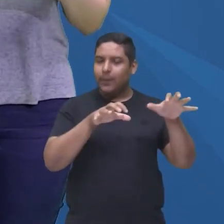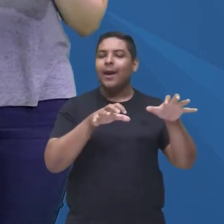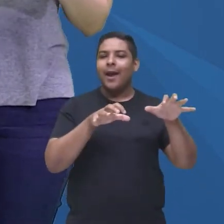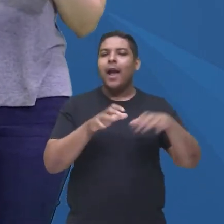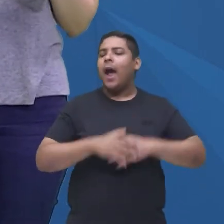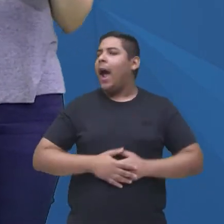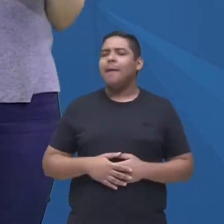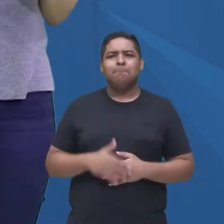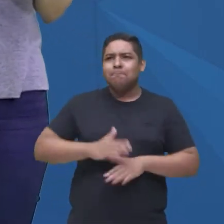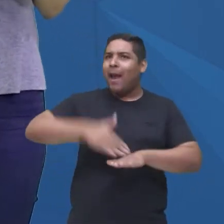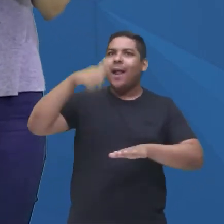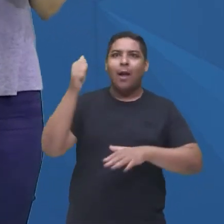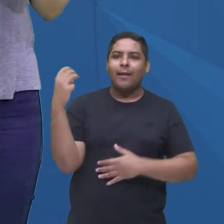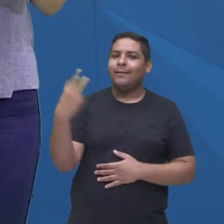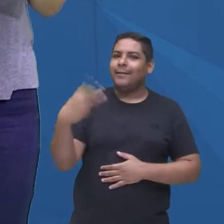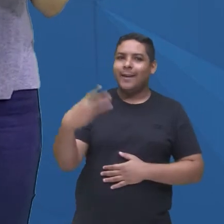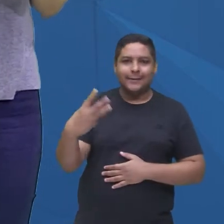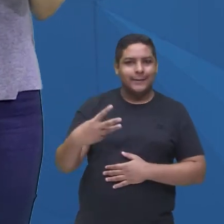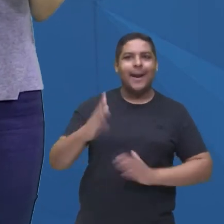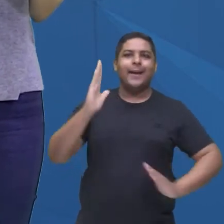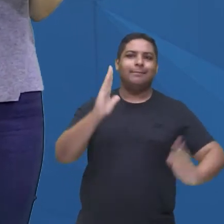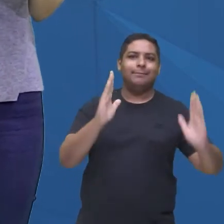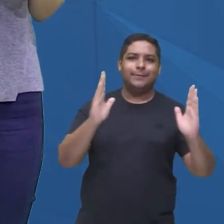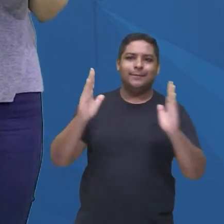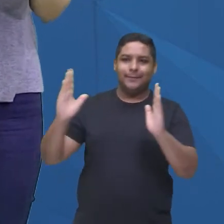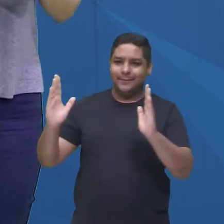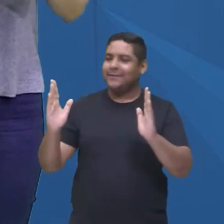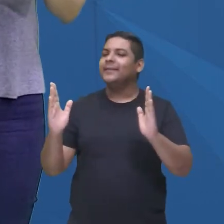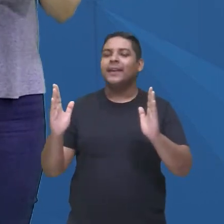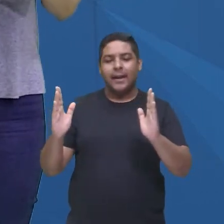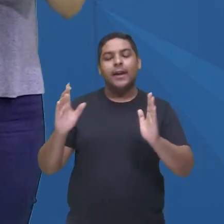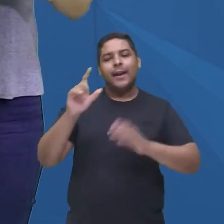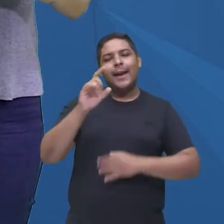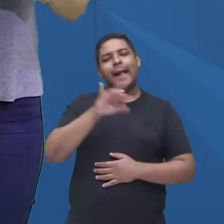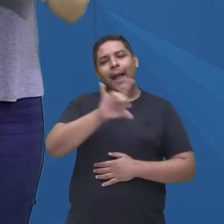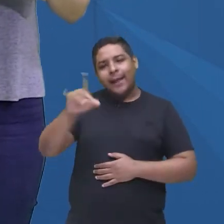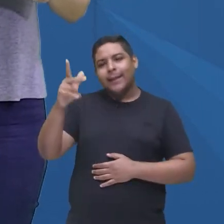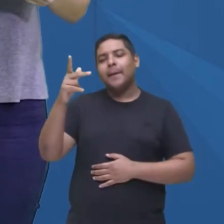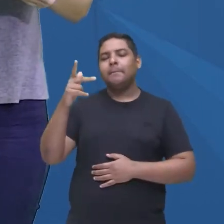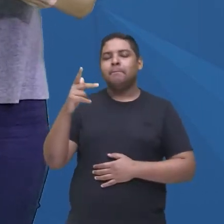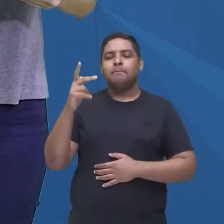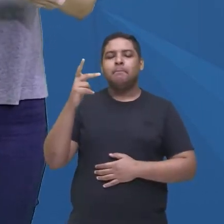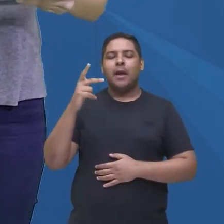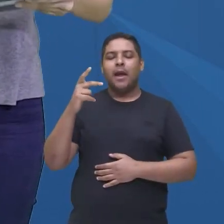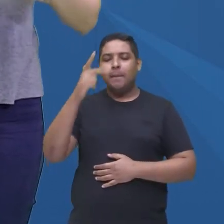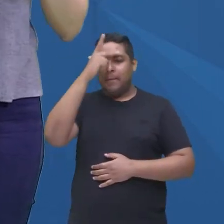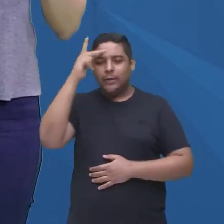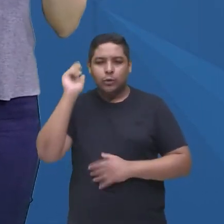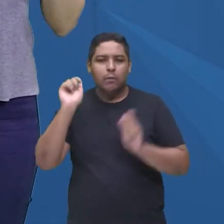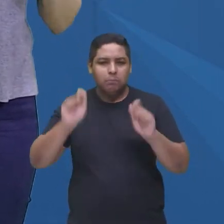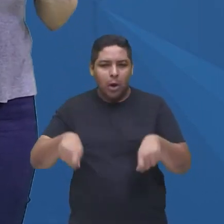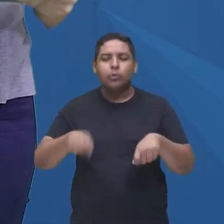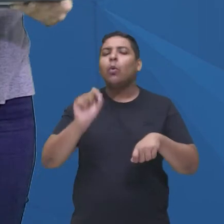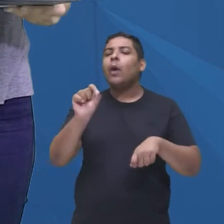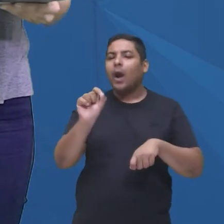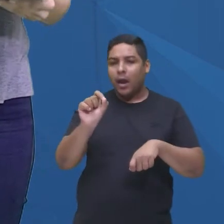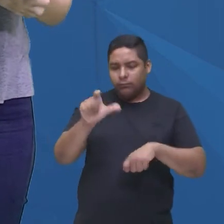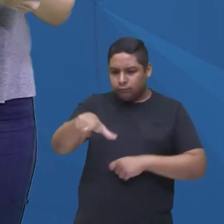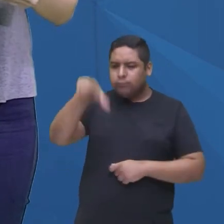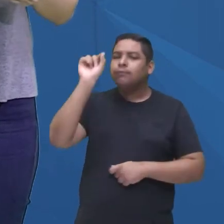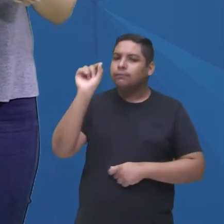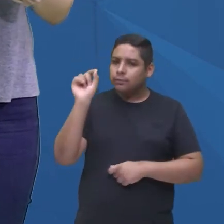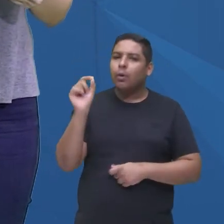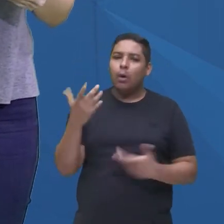E o que a gente precisa compreender também é que essas séries, elas, na nossa opinião, né, tirando toda essa parte realmente de